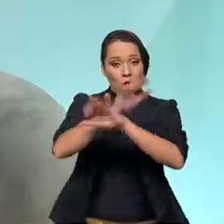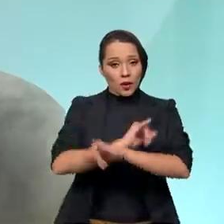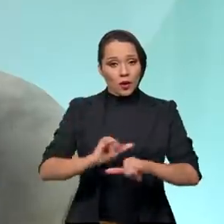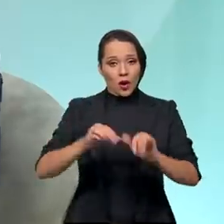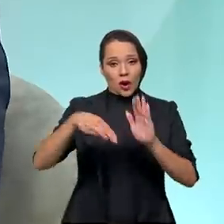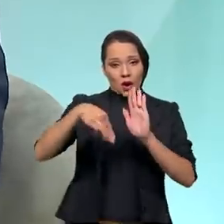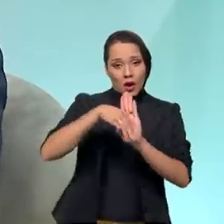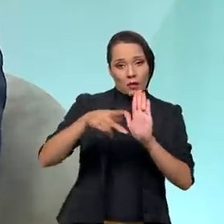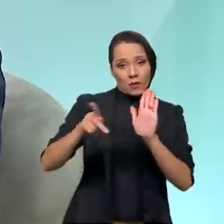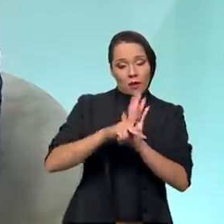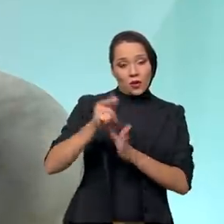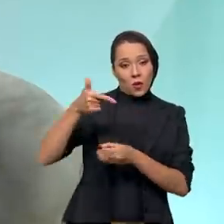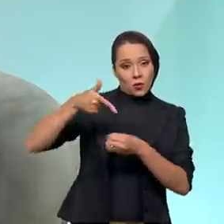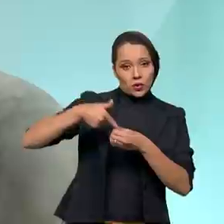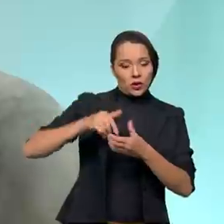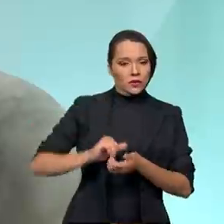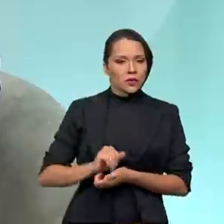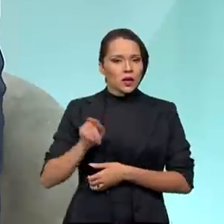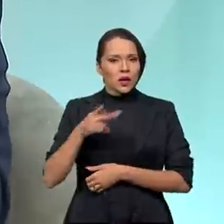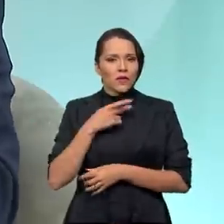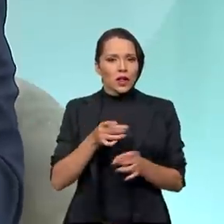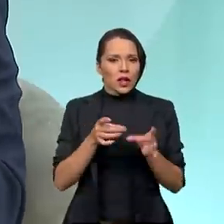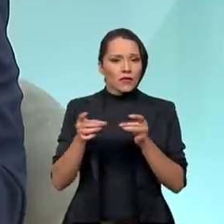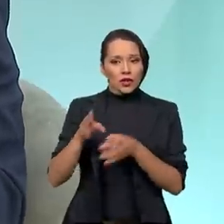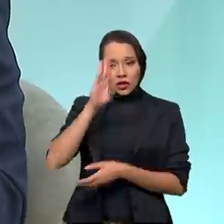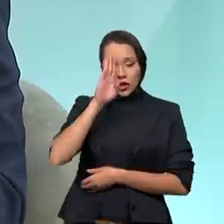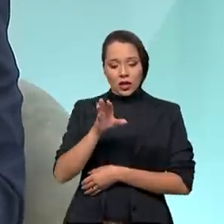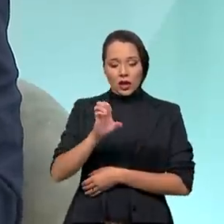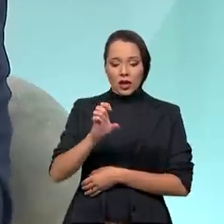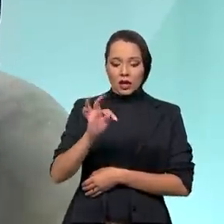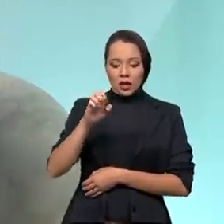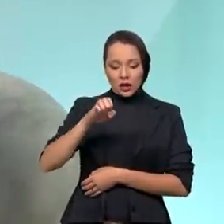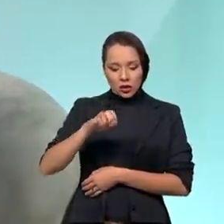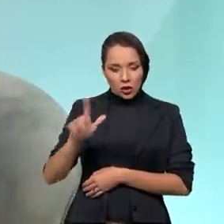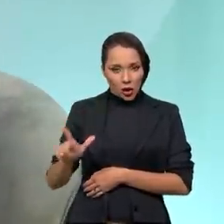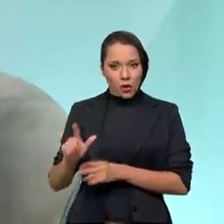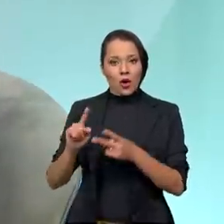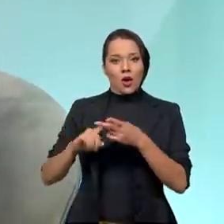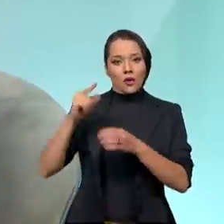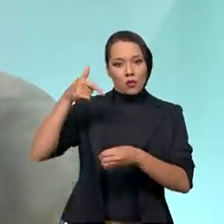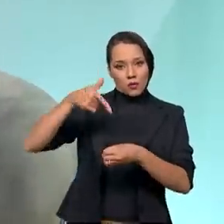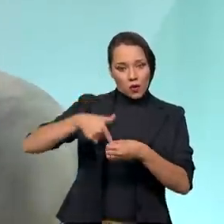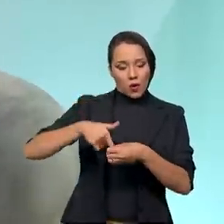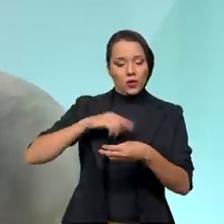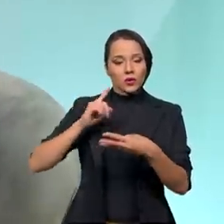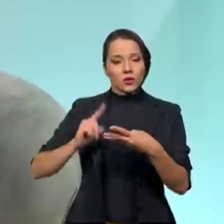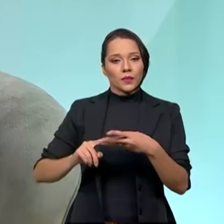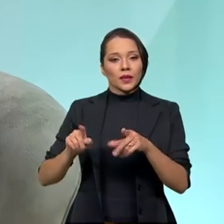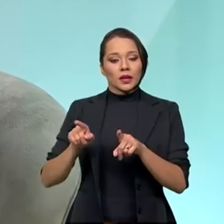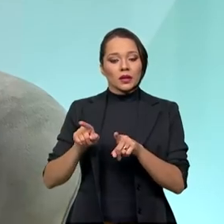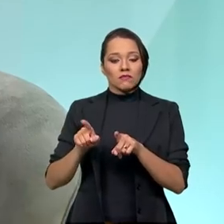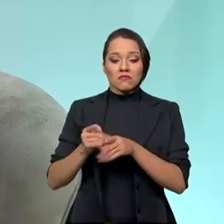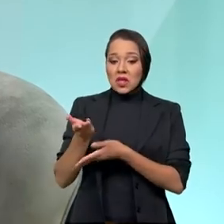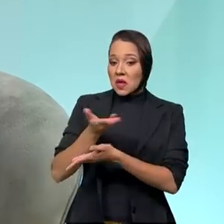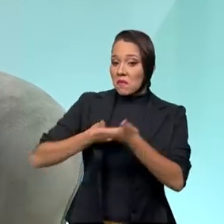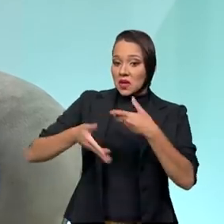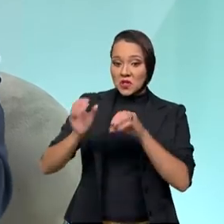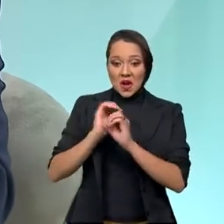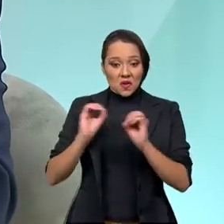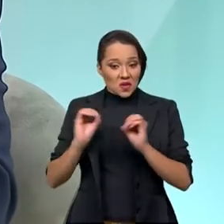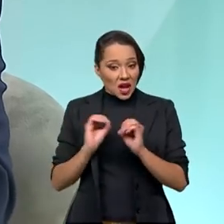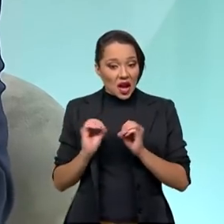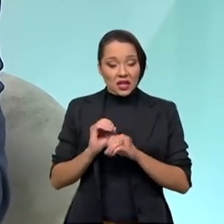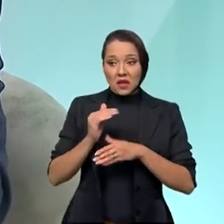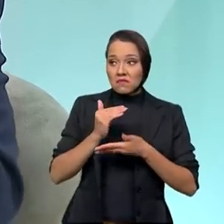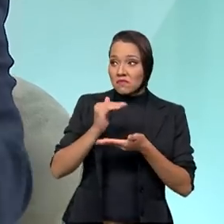a MP dos combustíveis, que tratou da venda direta de etanol hidratado para o posto revendedor. Sem intermediários. Sem intermediários,